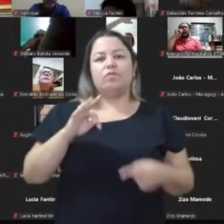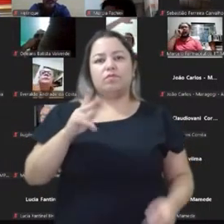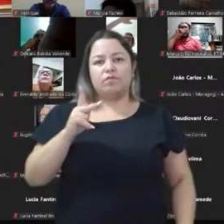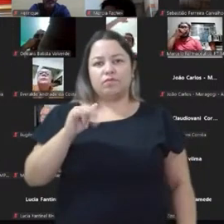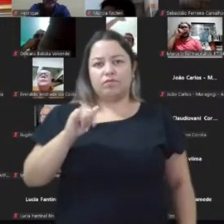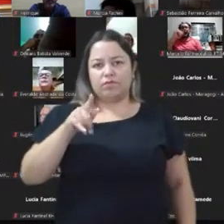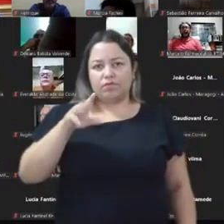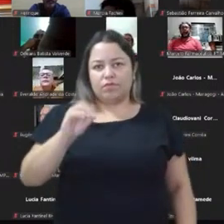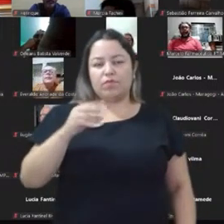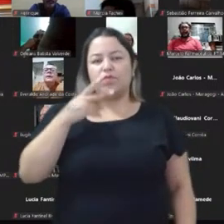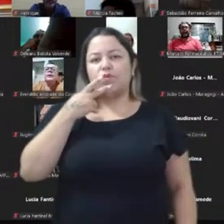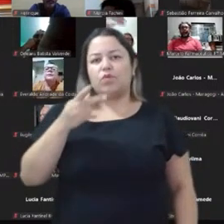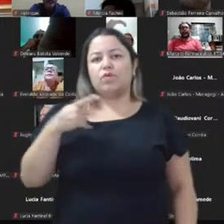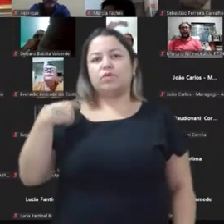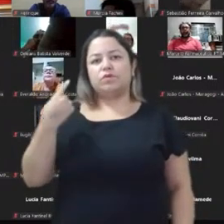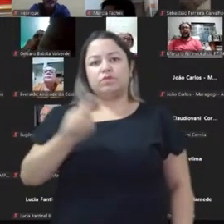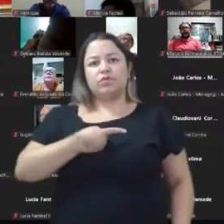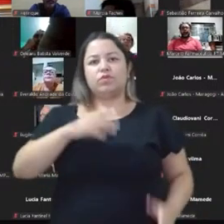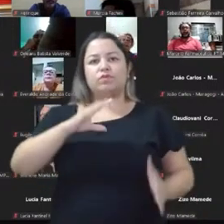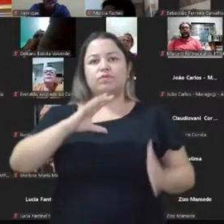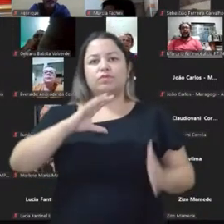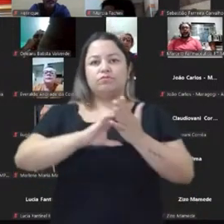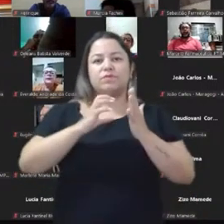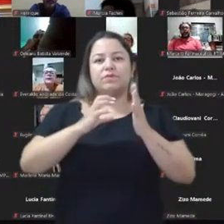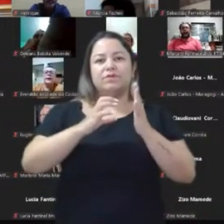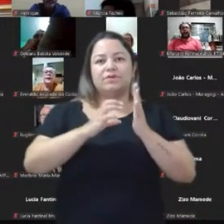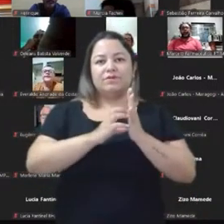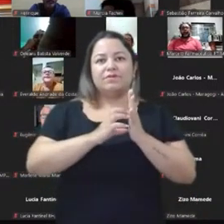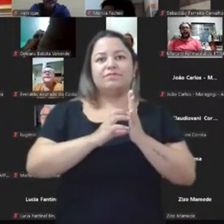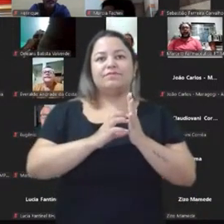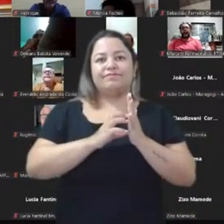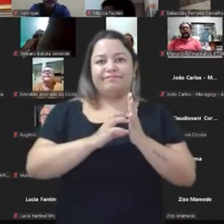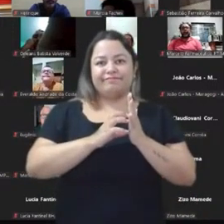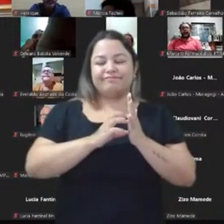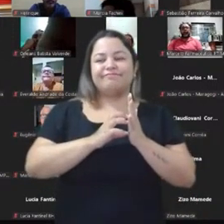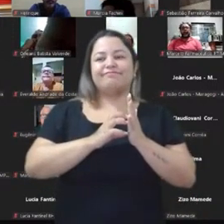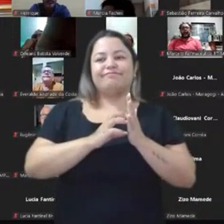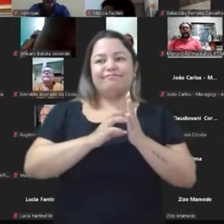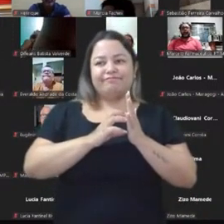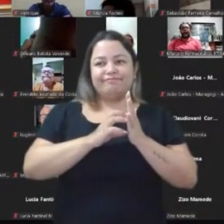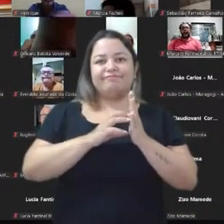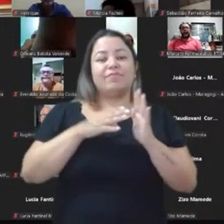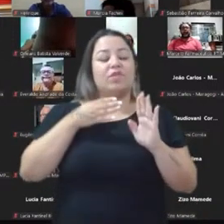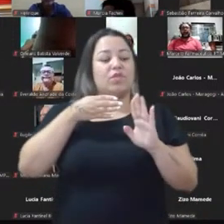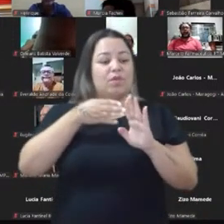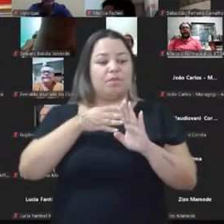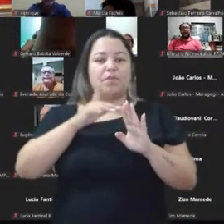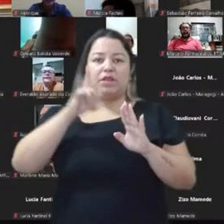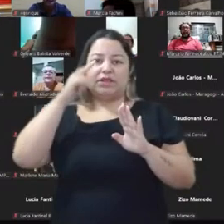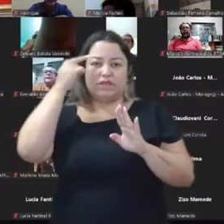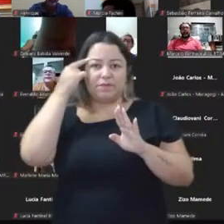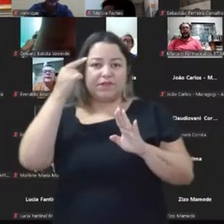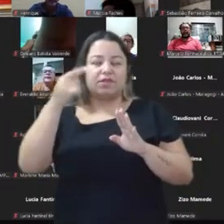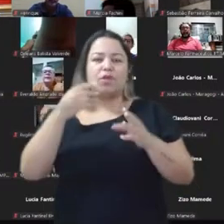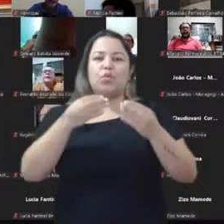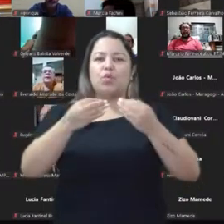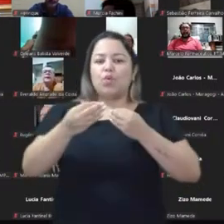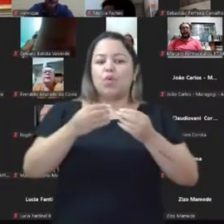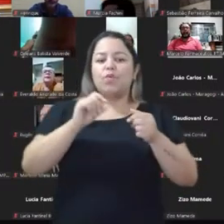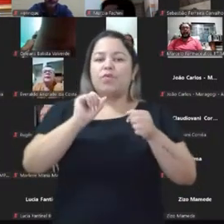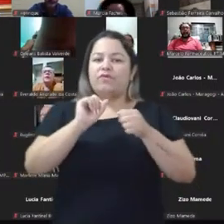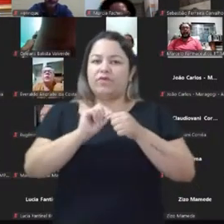Nós somos um partido que, se a gente tiver organização, e se a gente pensar de como fazer,